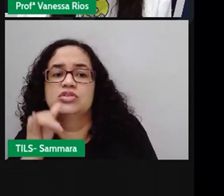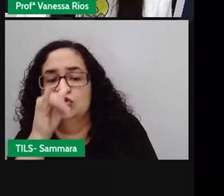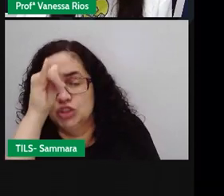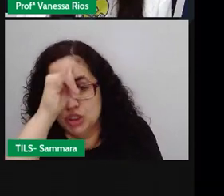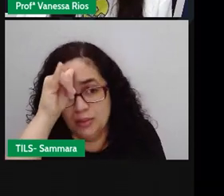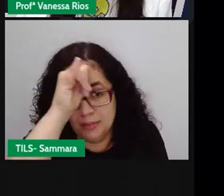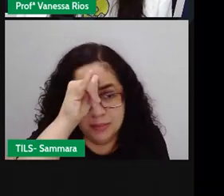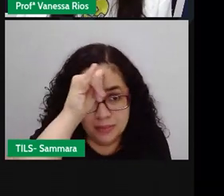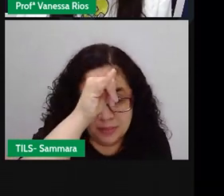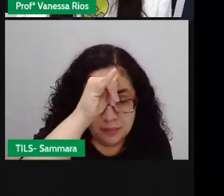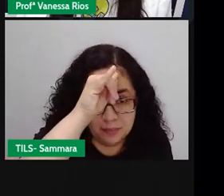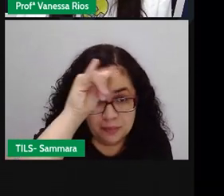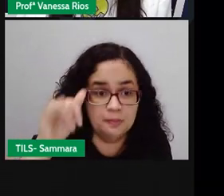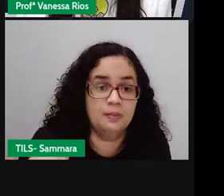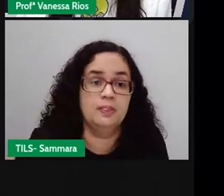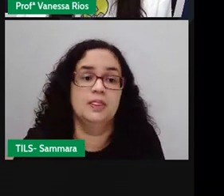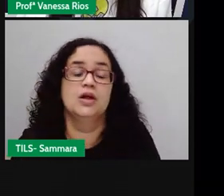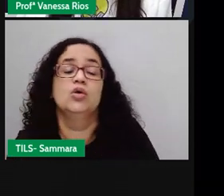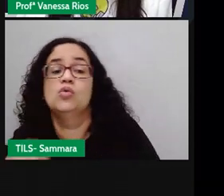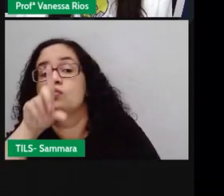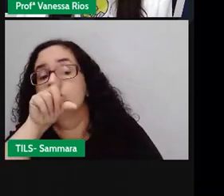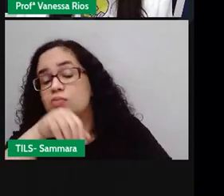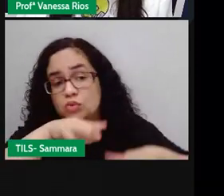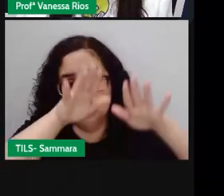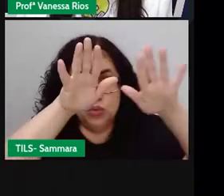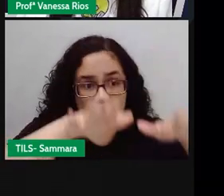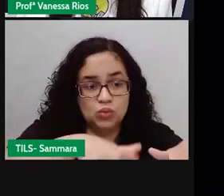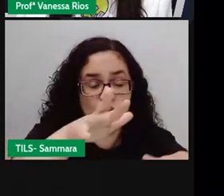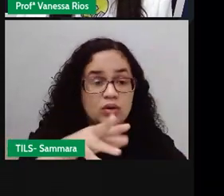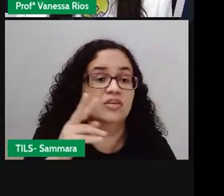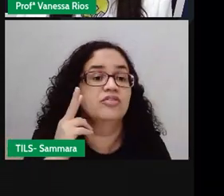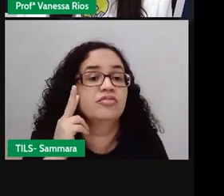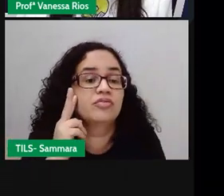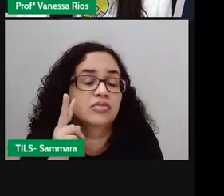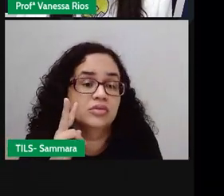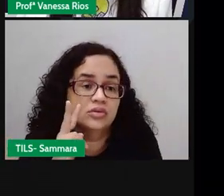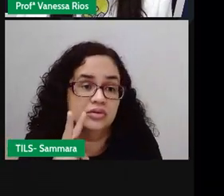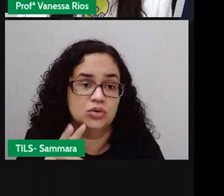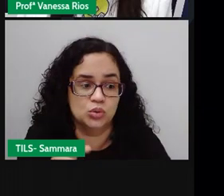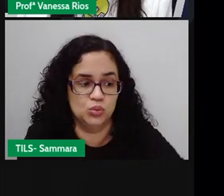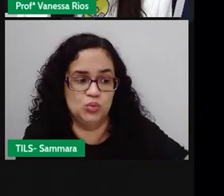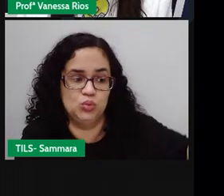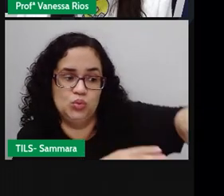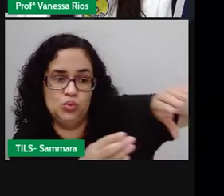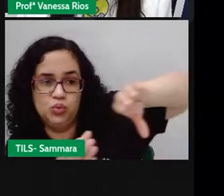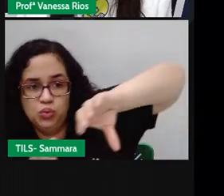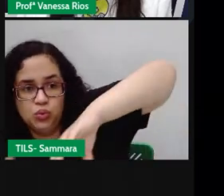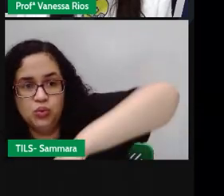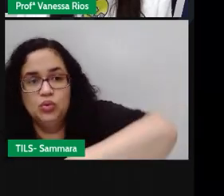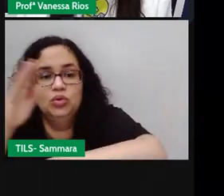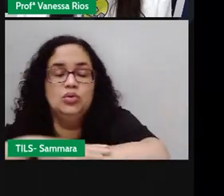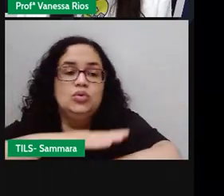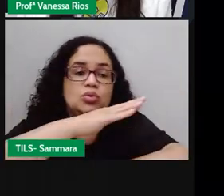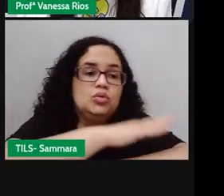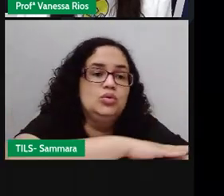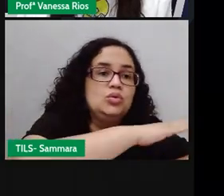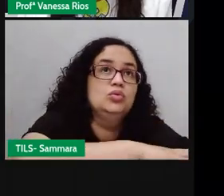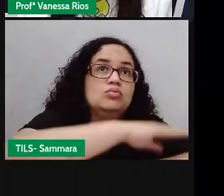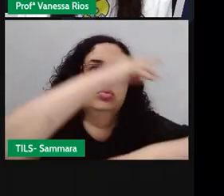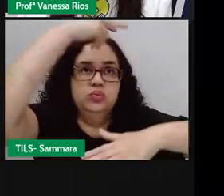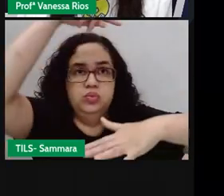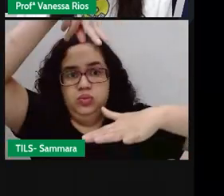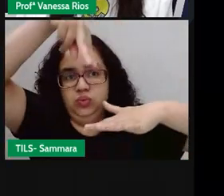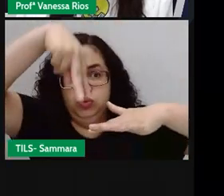A partir desse momento o urubu vira a viola e o sapo despenca, né, de lá de